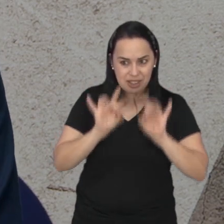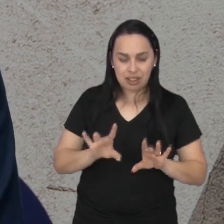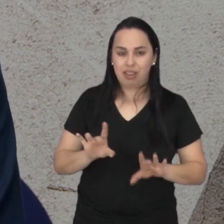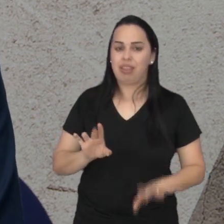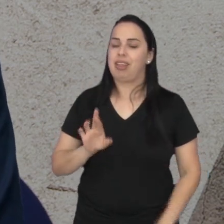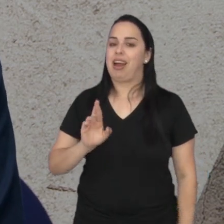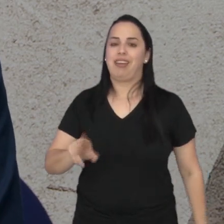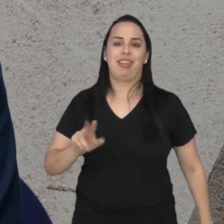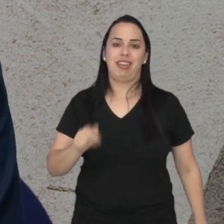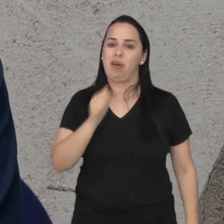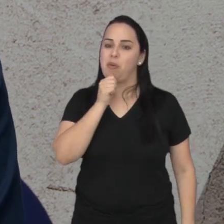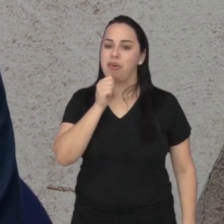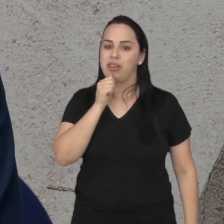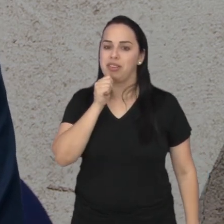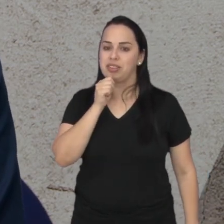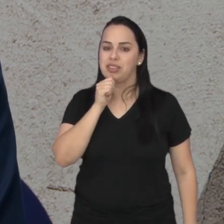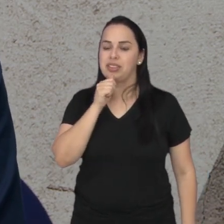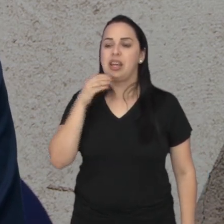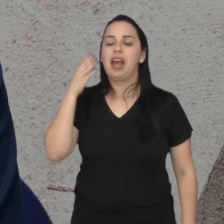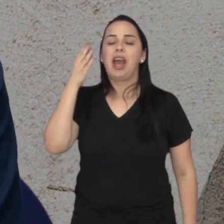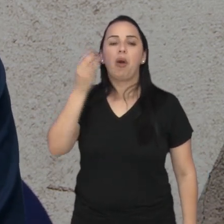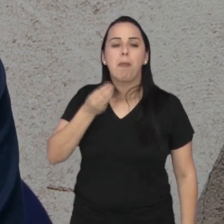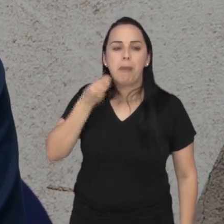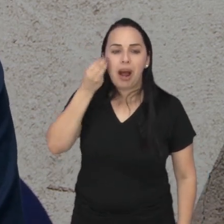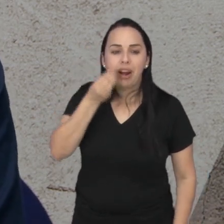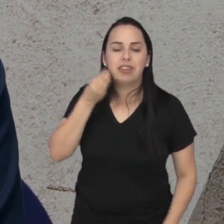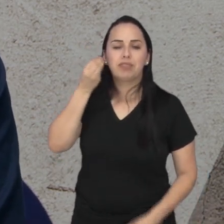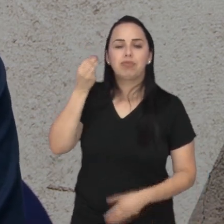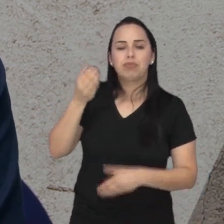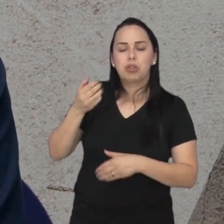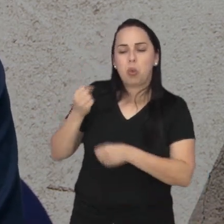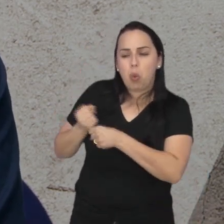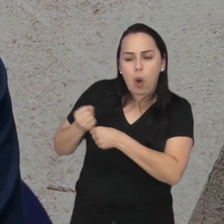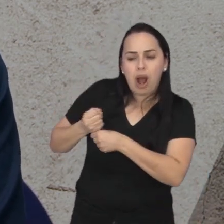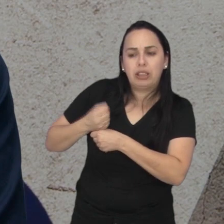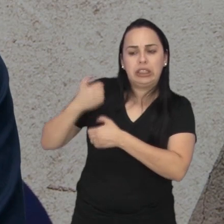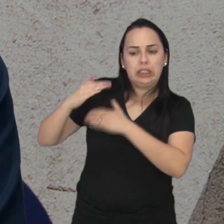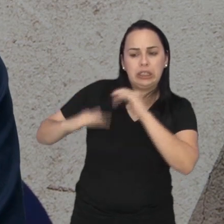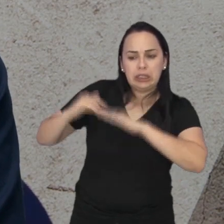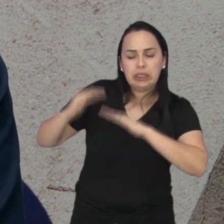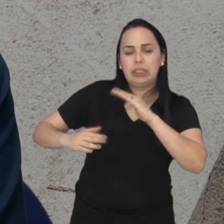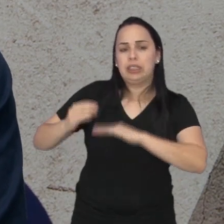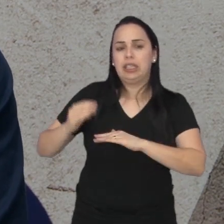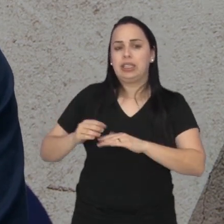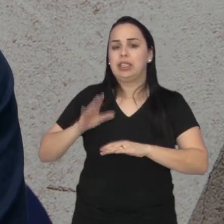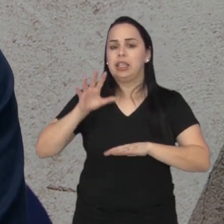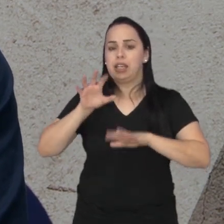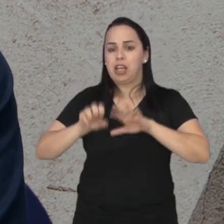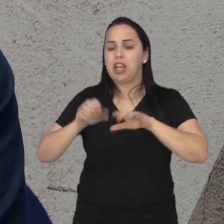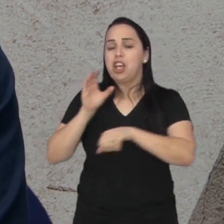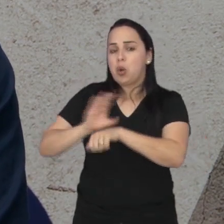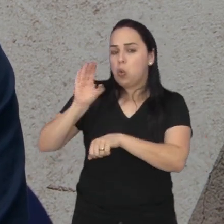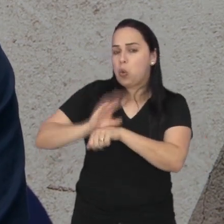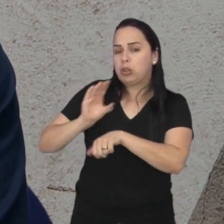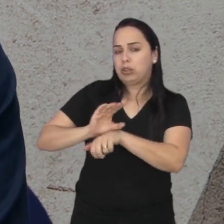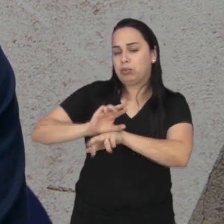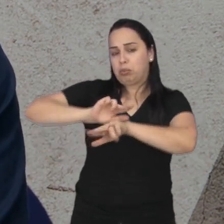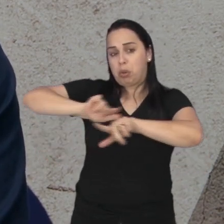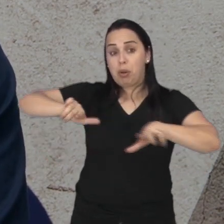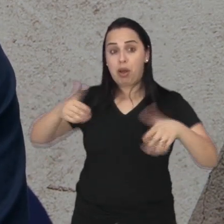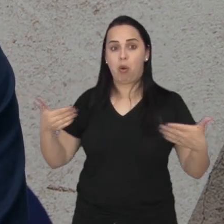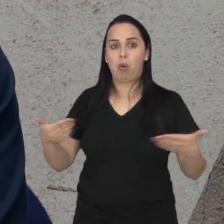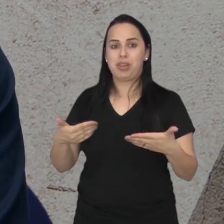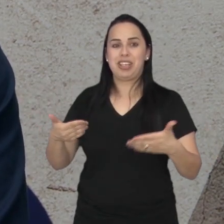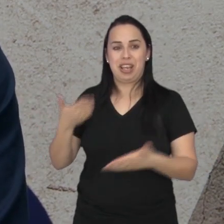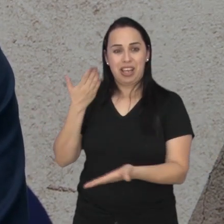vai ser um especialista? Sim. Não. A especialização se dá com experiência, com anos de prática, com capacitação. A gente não pode